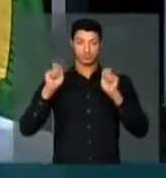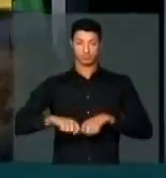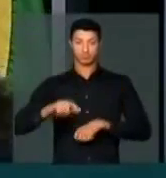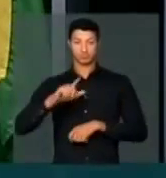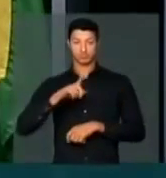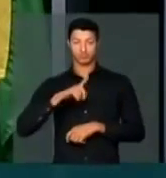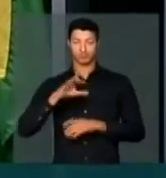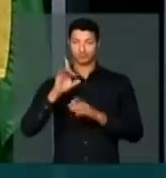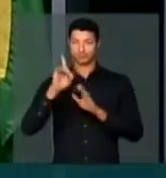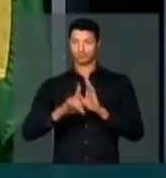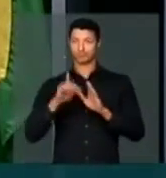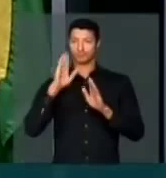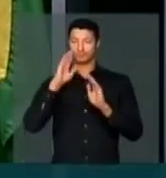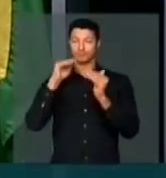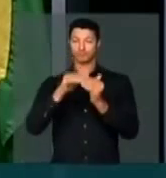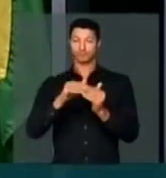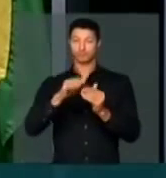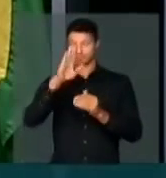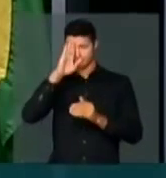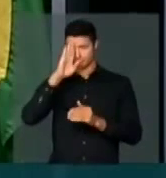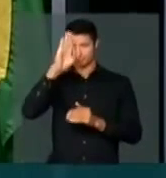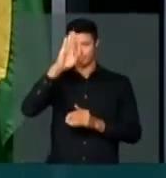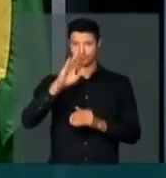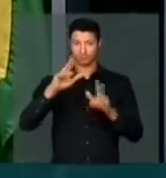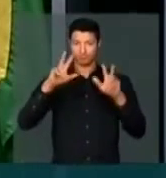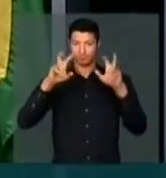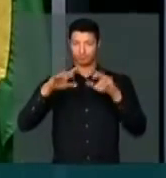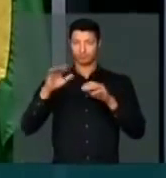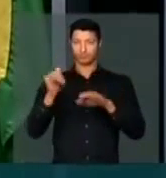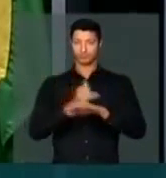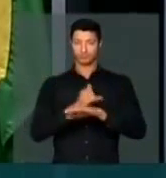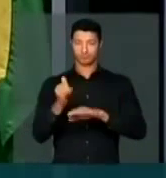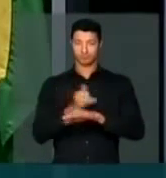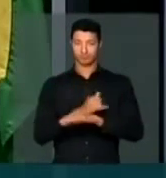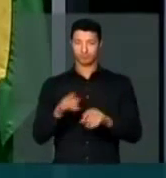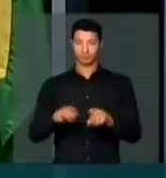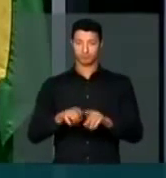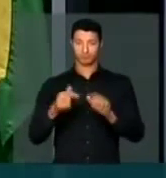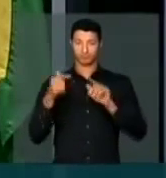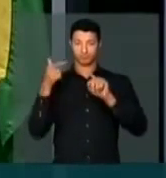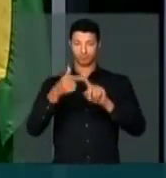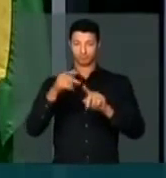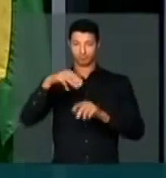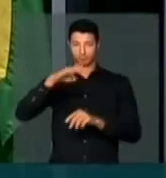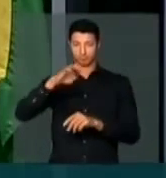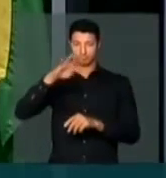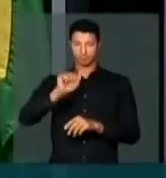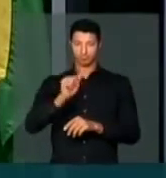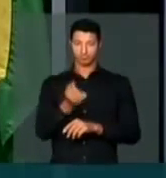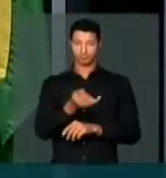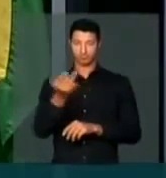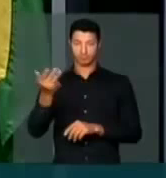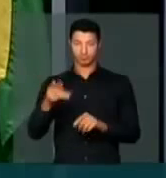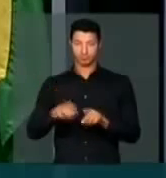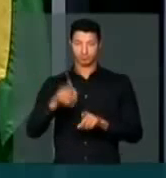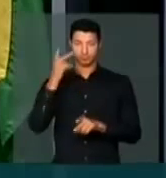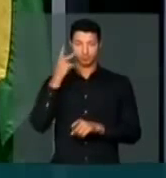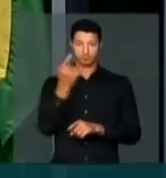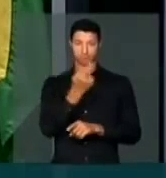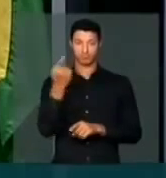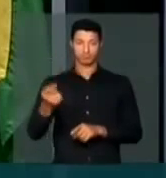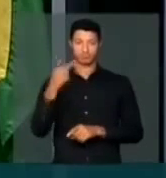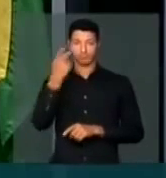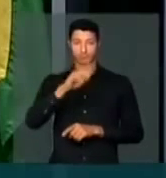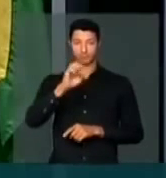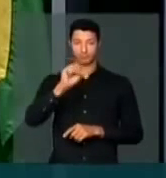conter diretrizes, objetivos, prioridades, ações estratégicas, indicadores de metas quantitativas para cada